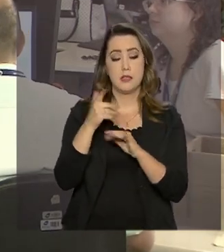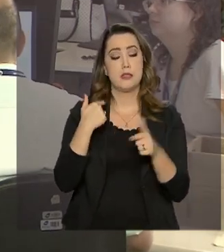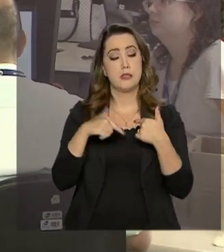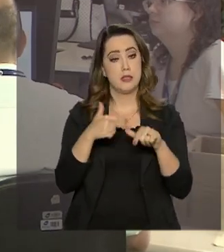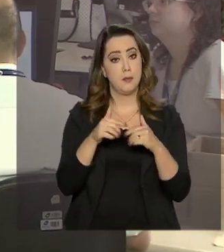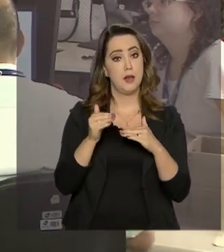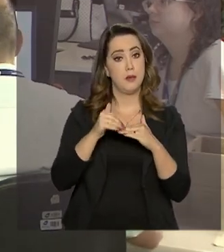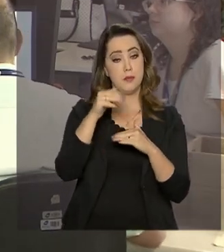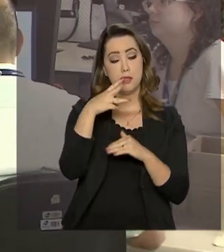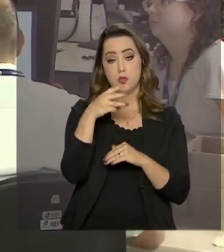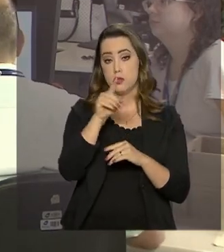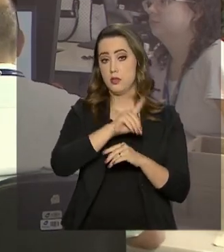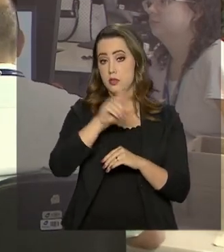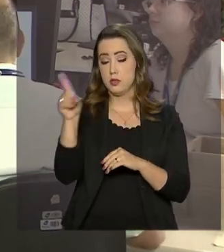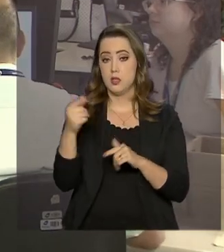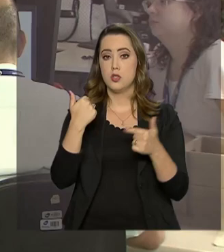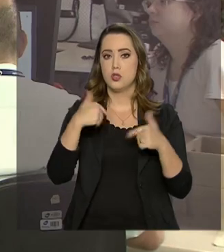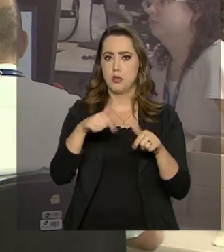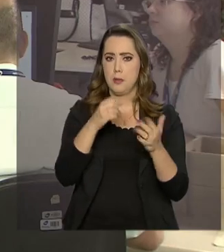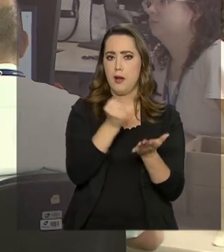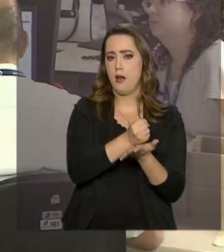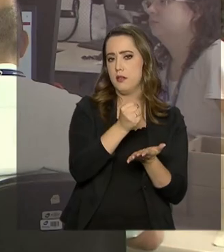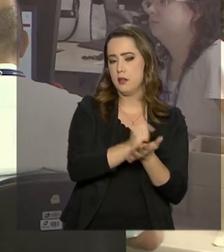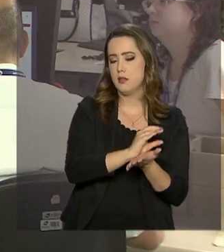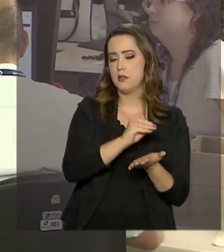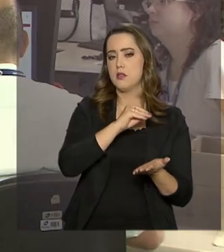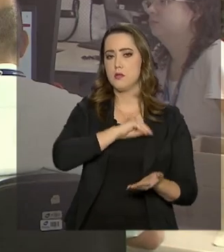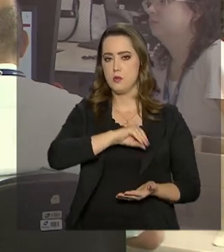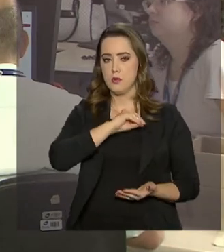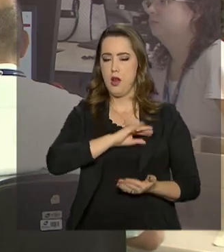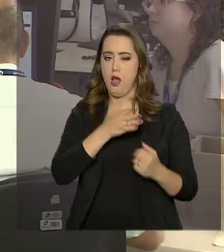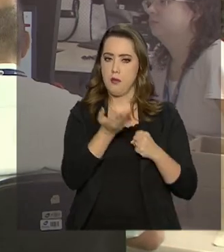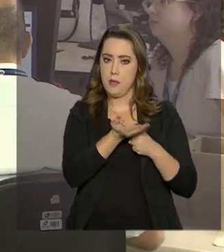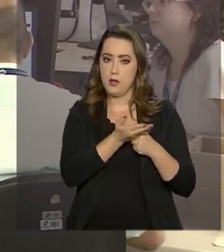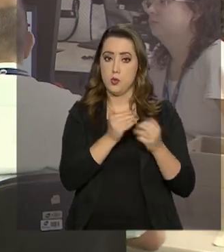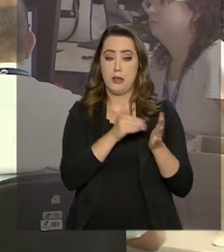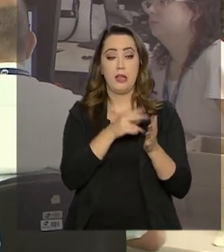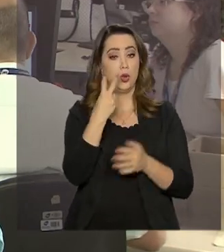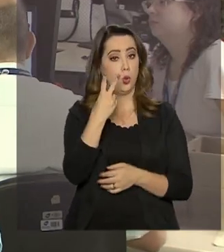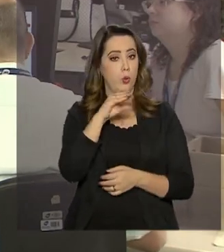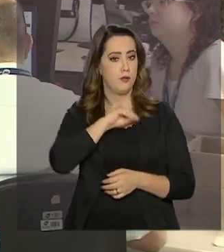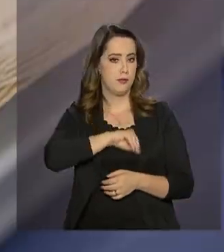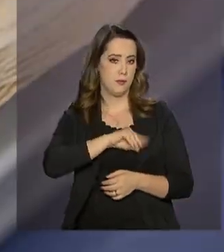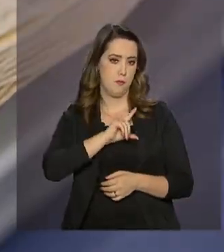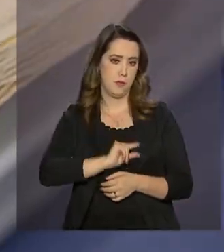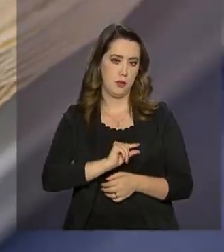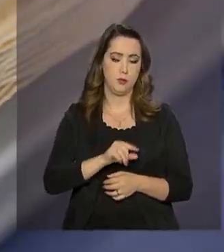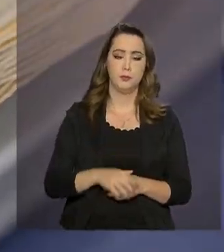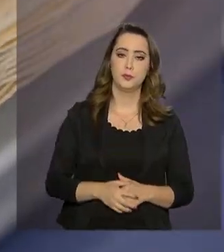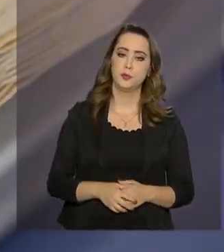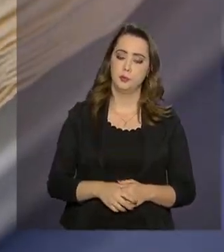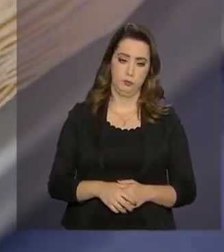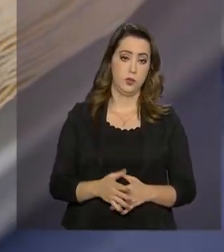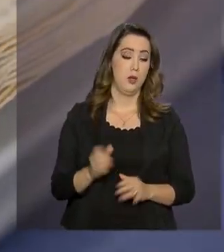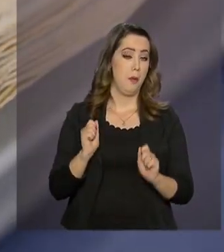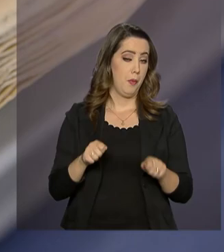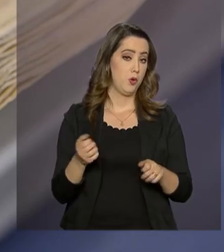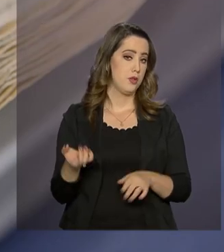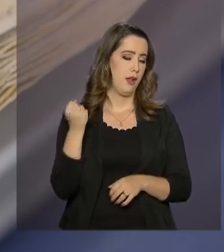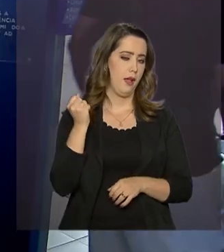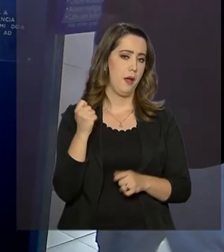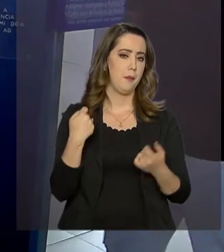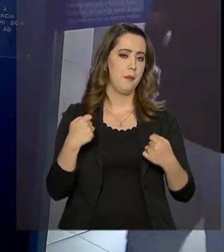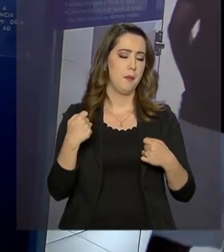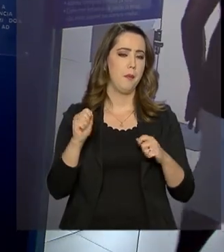30 dias em 2017, com remuneração mensal média de até dois salários mínimos. Para sacar o benefício, o